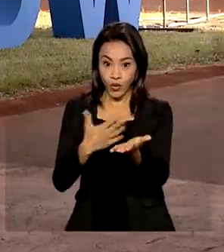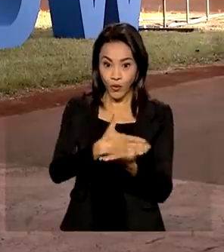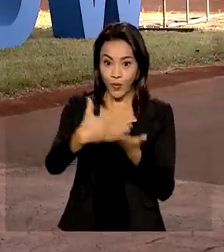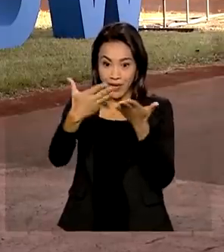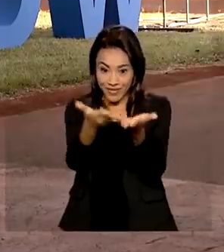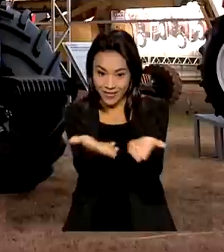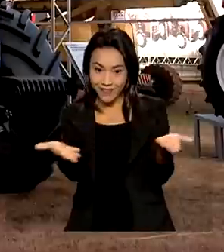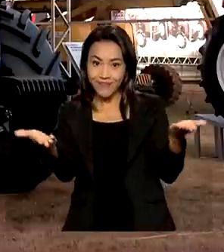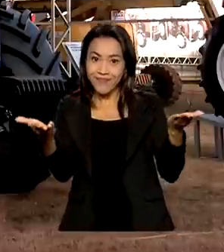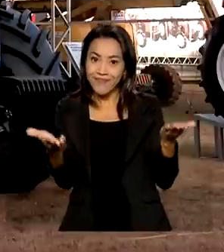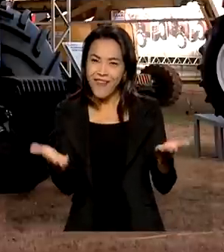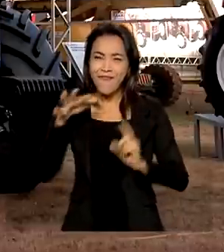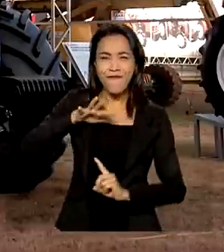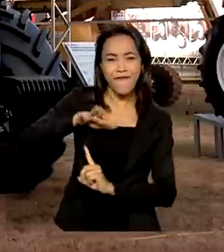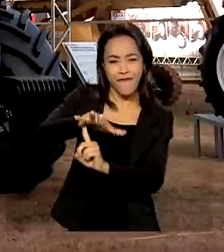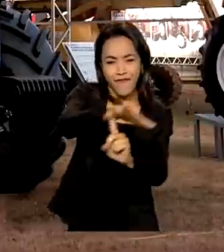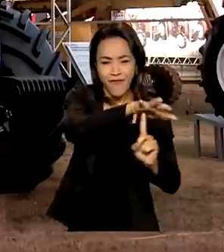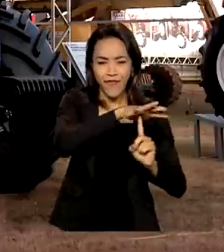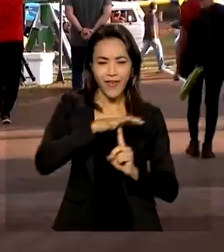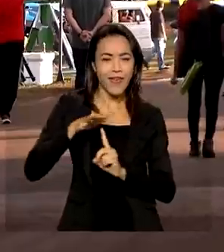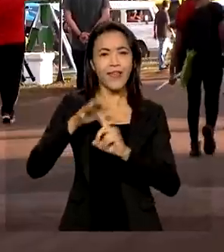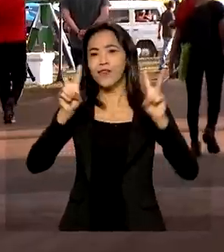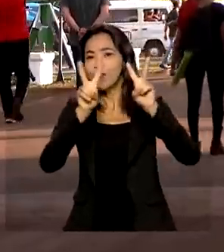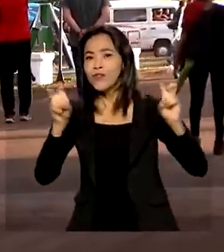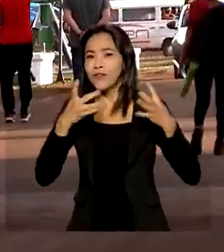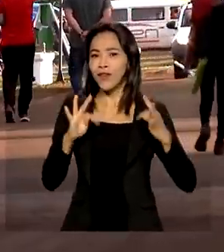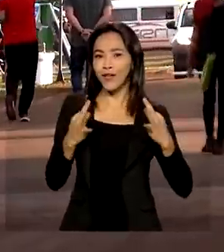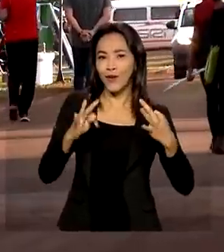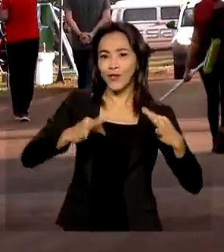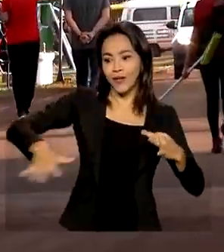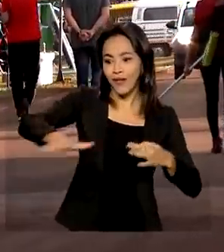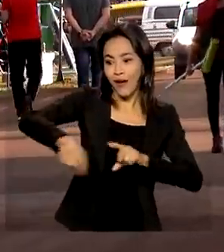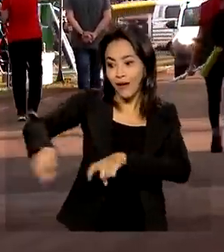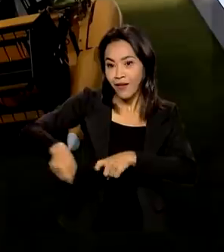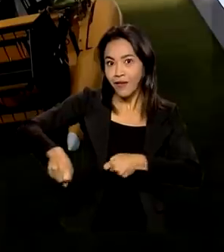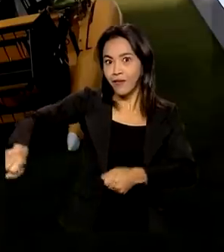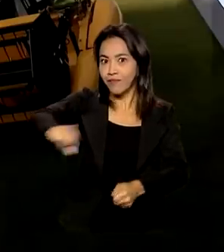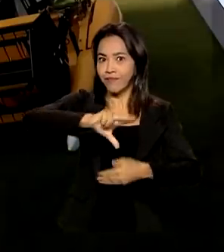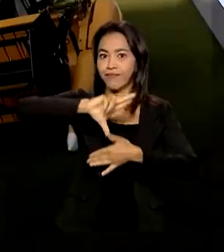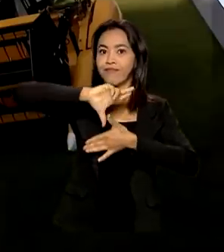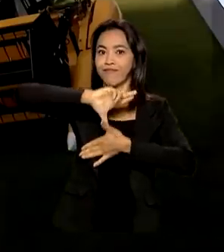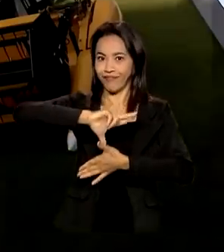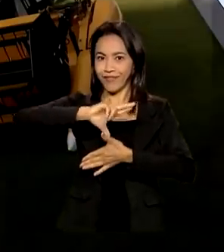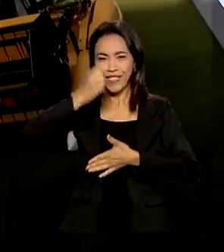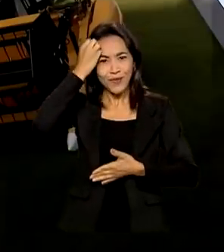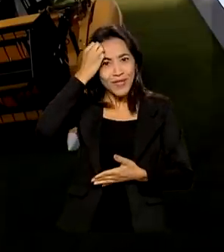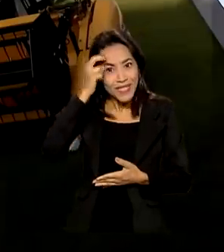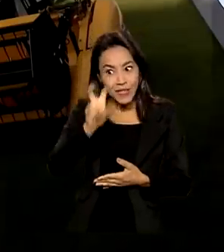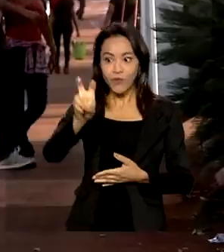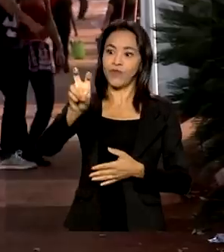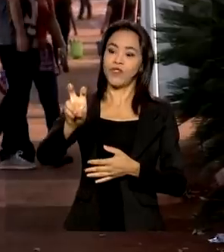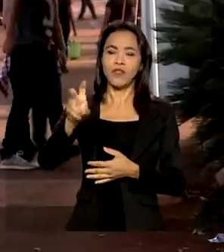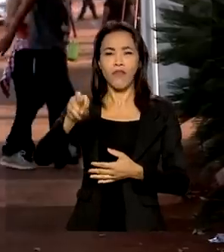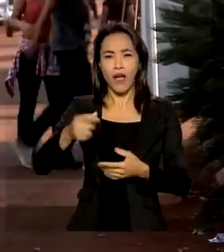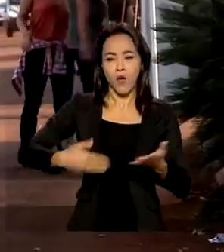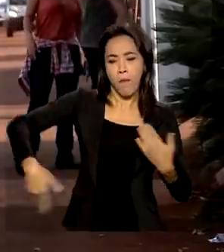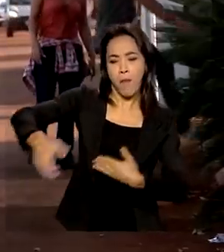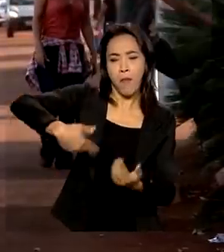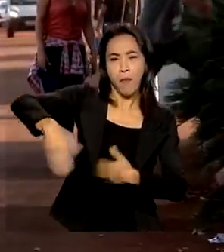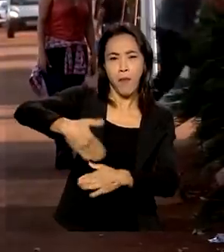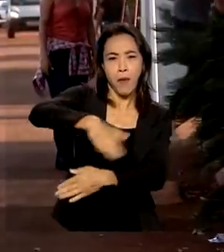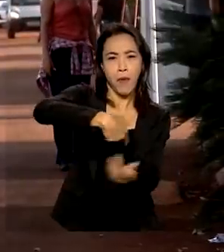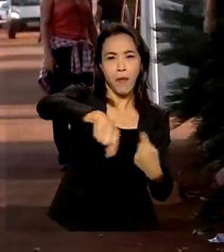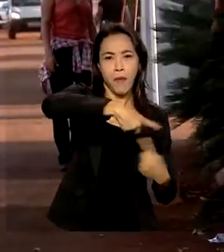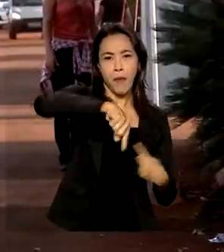AgriShow, a maior feira de tecnologia agrícola da América Latina. Em cinco dias, o evento deve movimentar 3